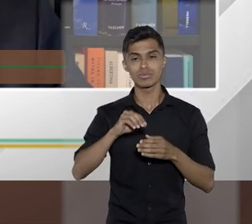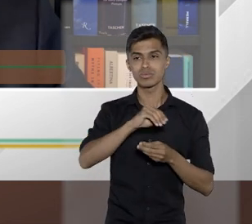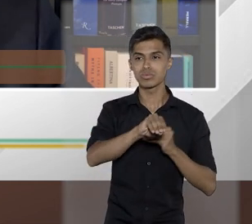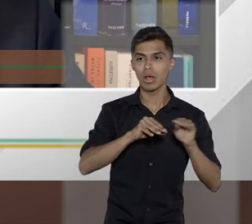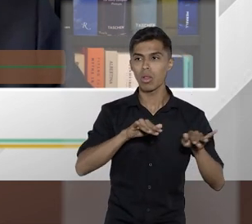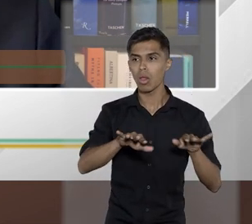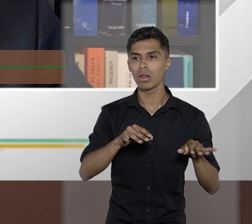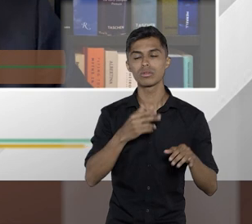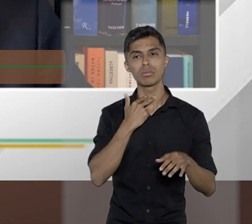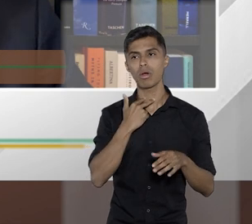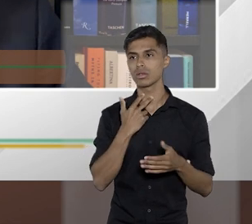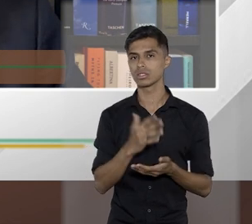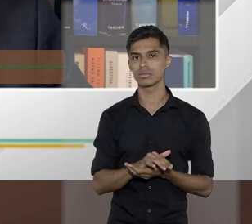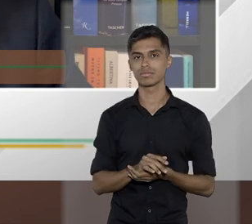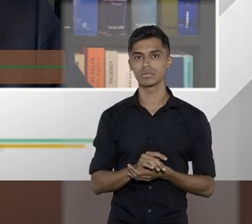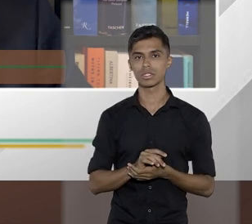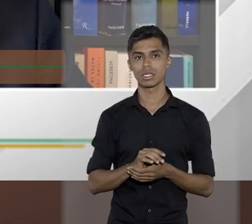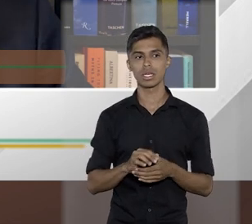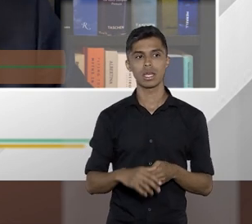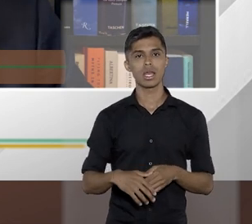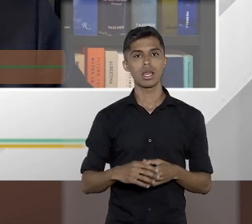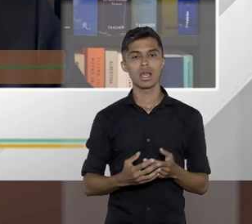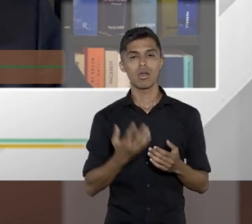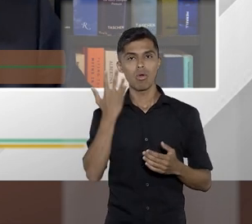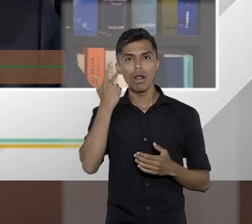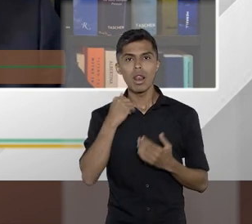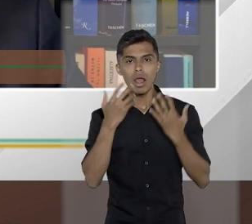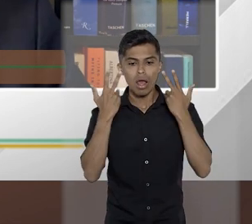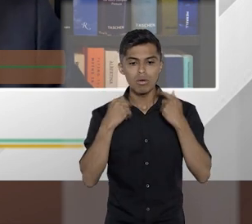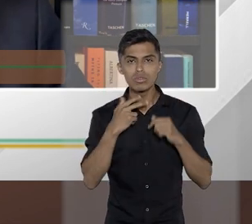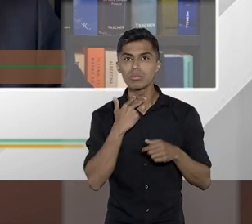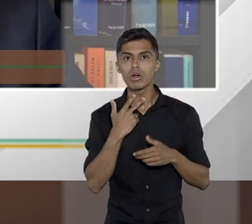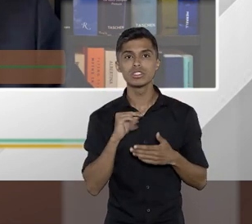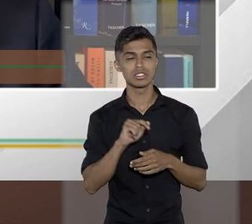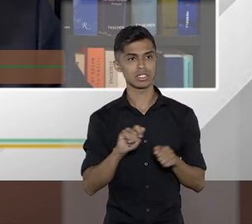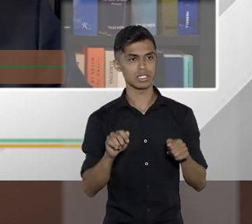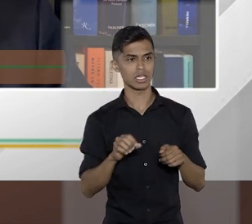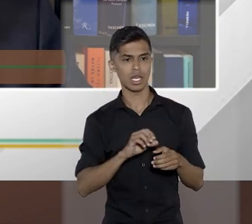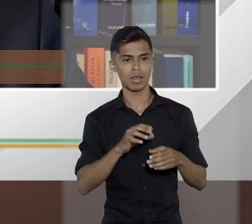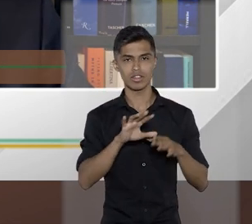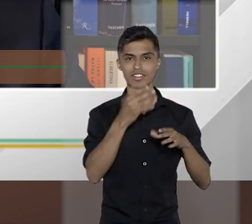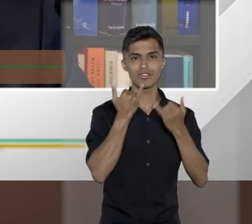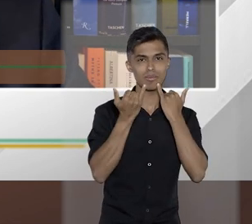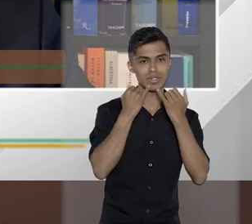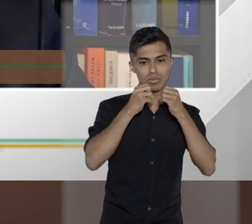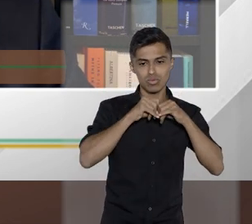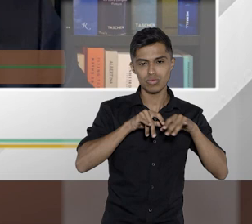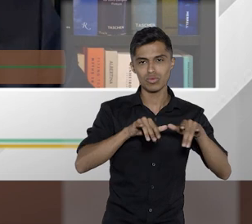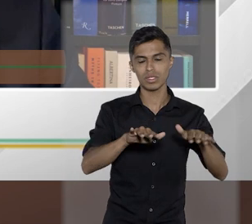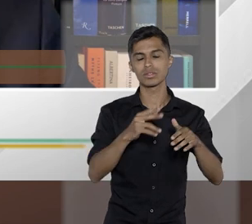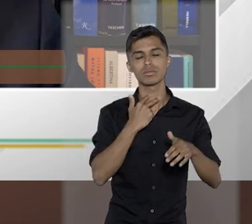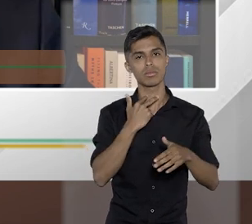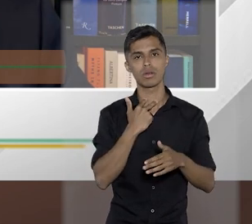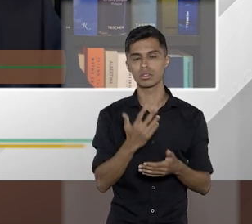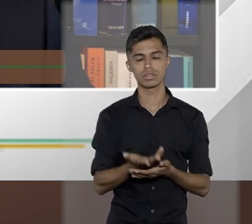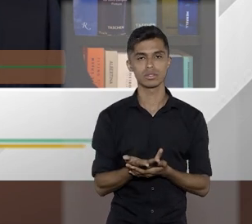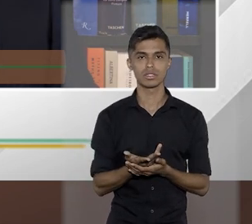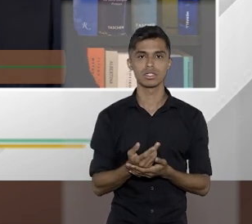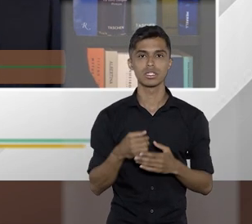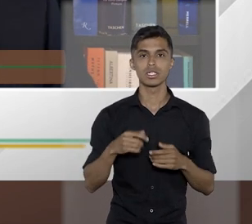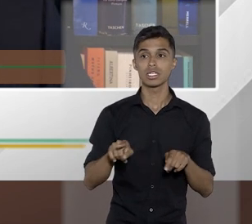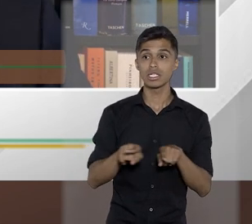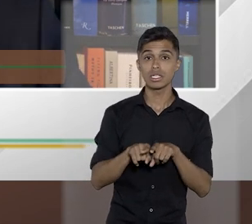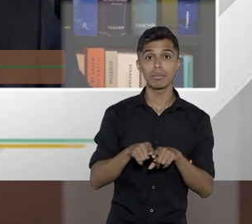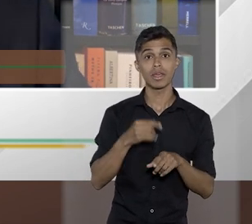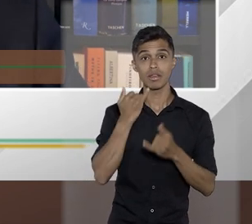ou seja a Receita Federal não pode sair divulgando os dados das pessoas das receitas estaduais e as receitas municipais muito menos e esses convênios de